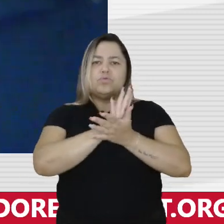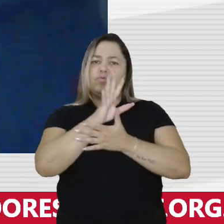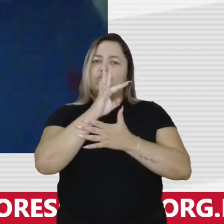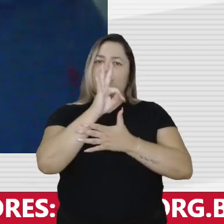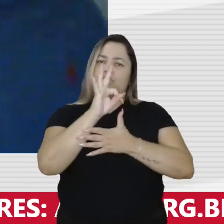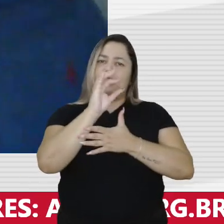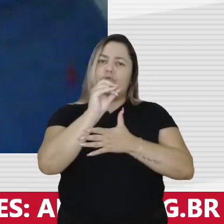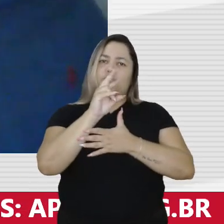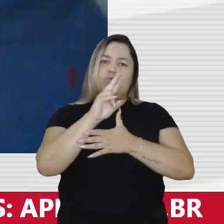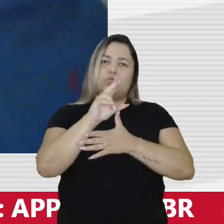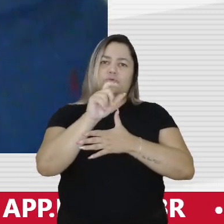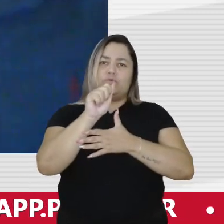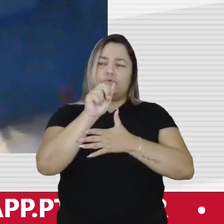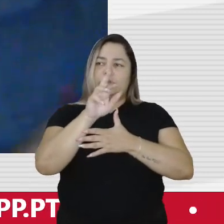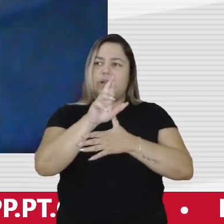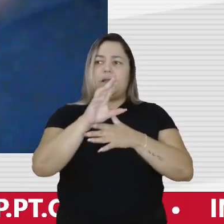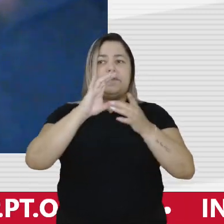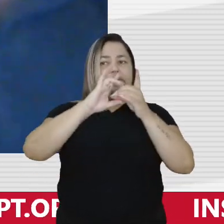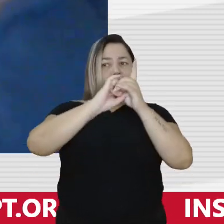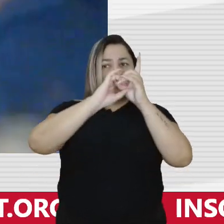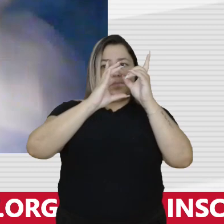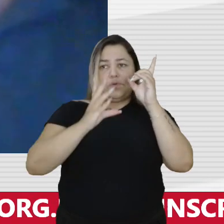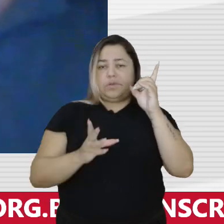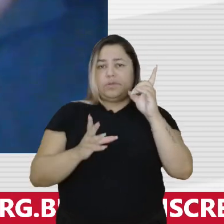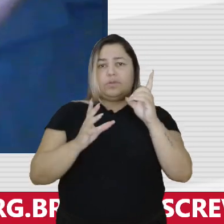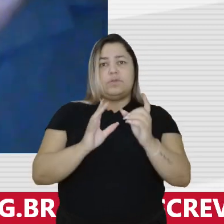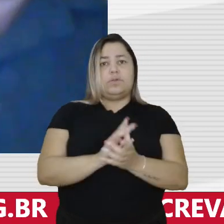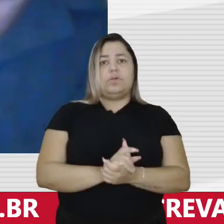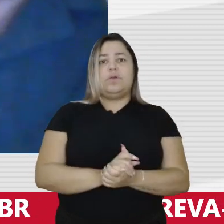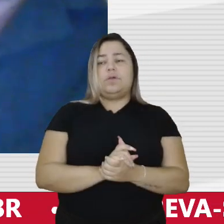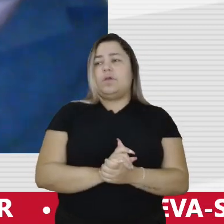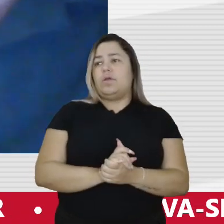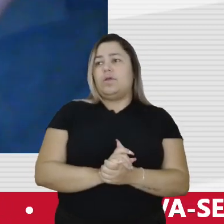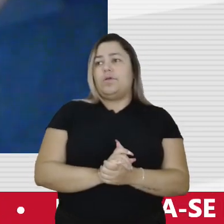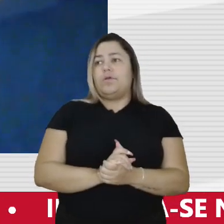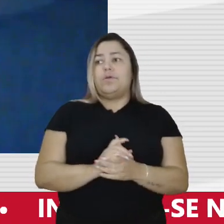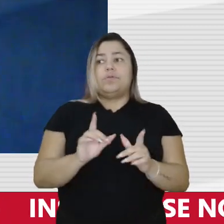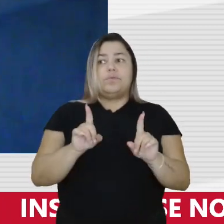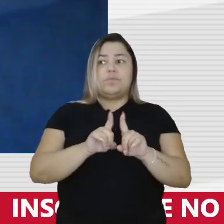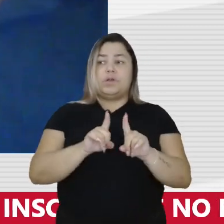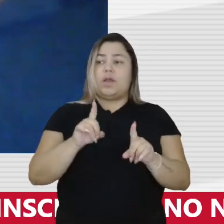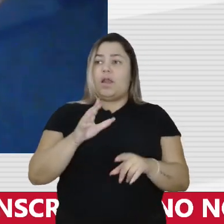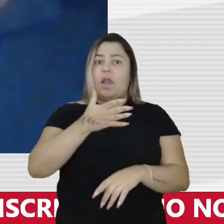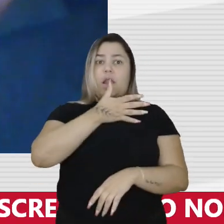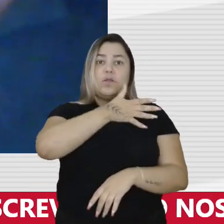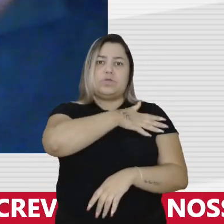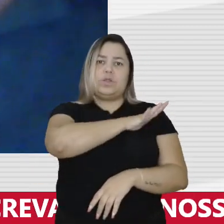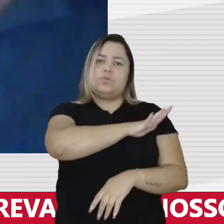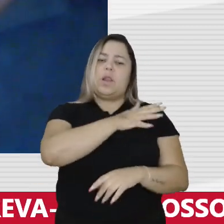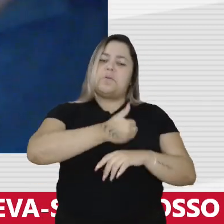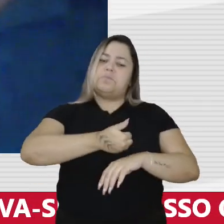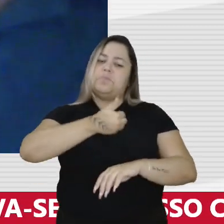história dizendo que democracia que ditadura é melhor ou que a ditadura era melhor